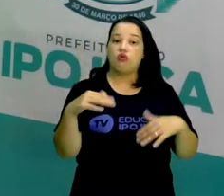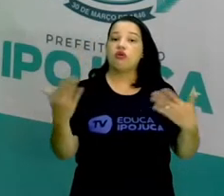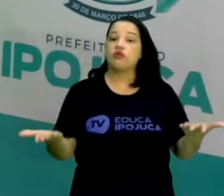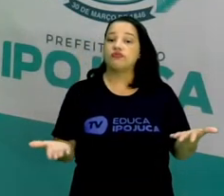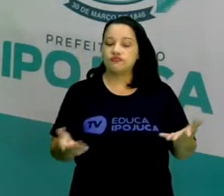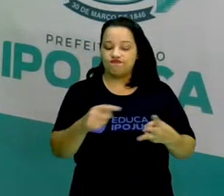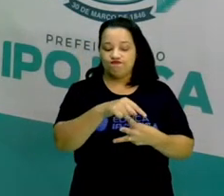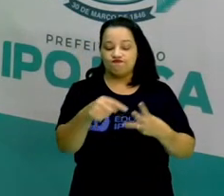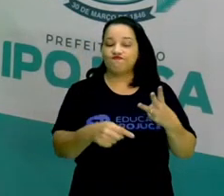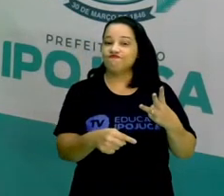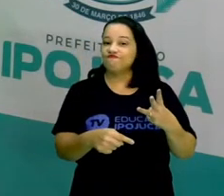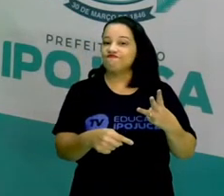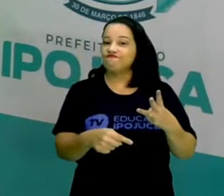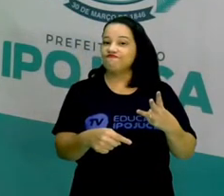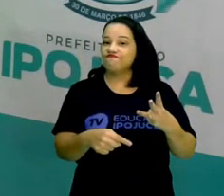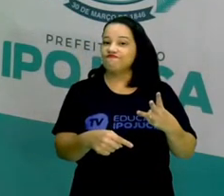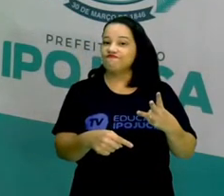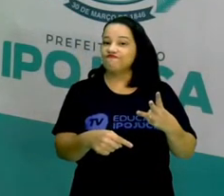seria?